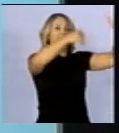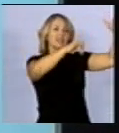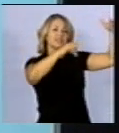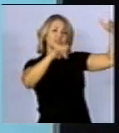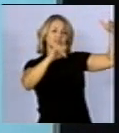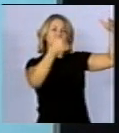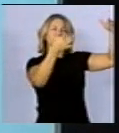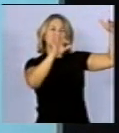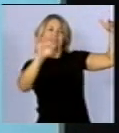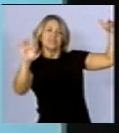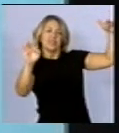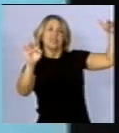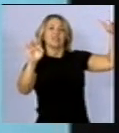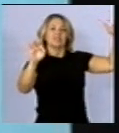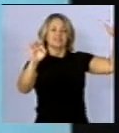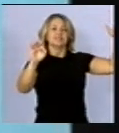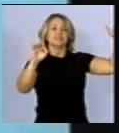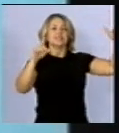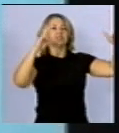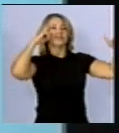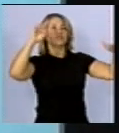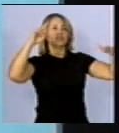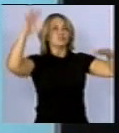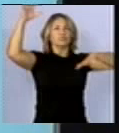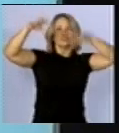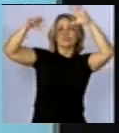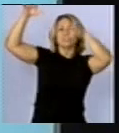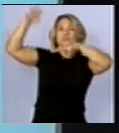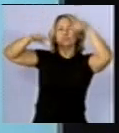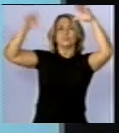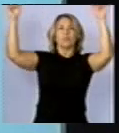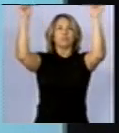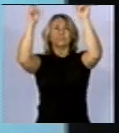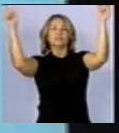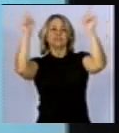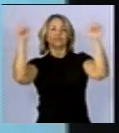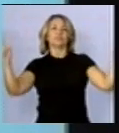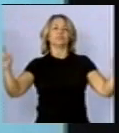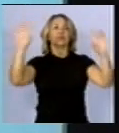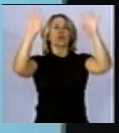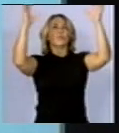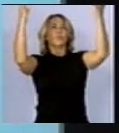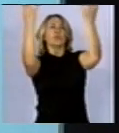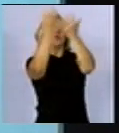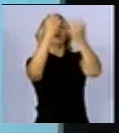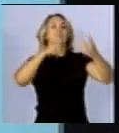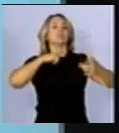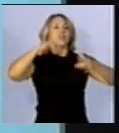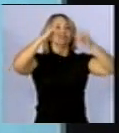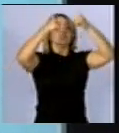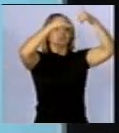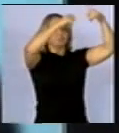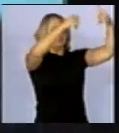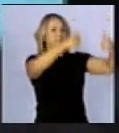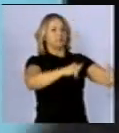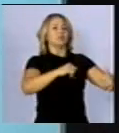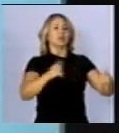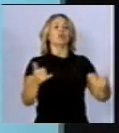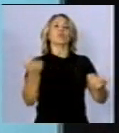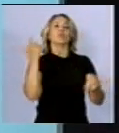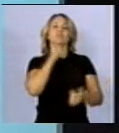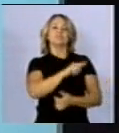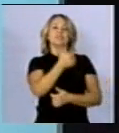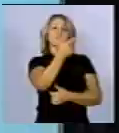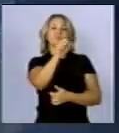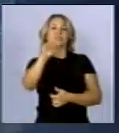por metro, e que no caso de dias de tempestade, quer dizer, quando as nuvens contêm cargas elétricas muito intensas, chega a 20 mil volts por metro